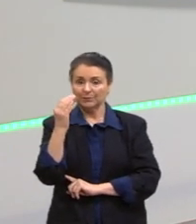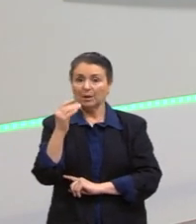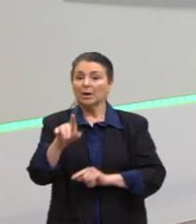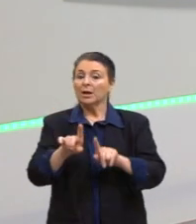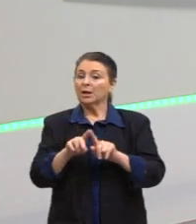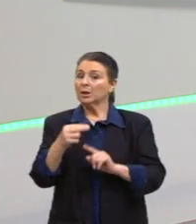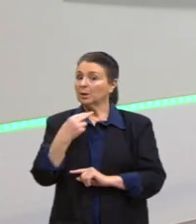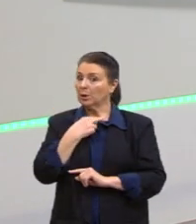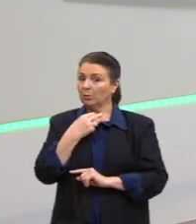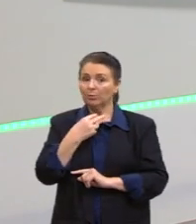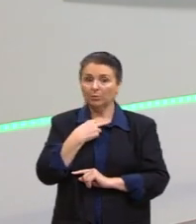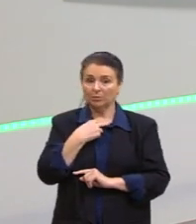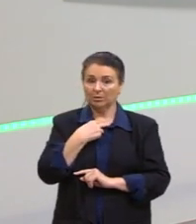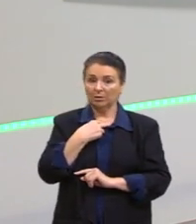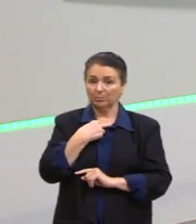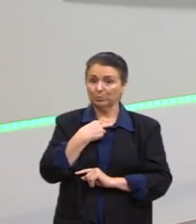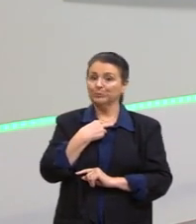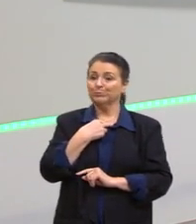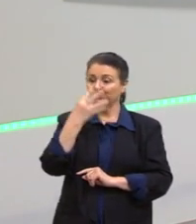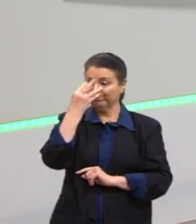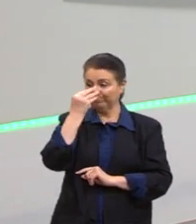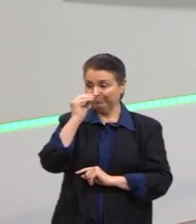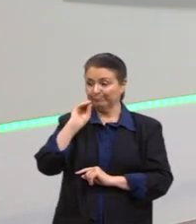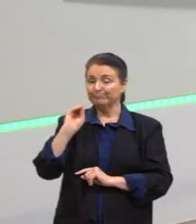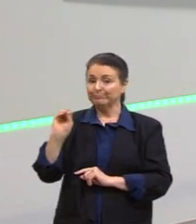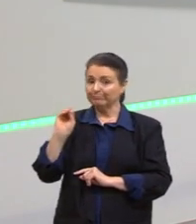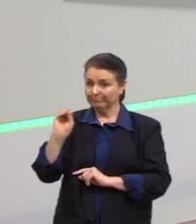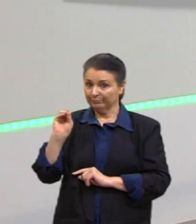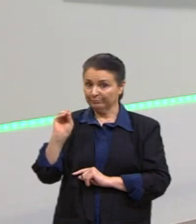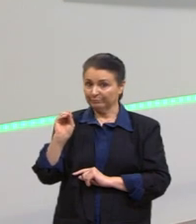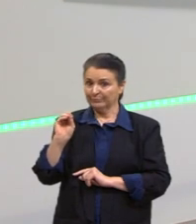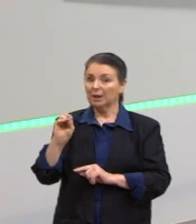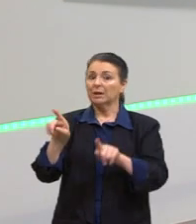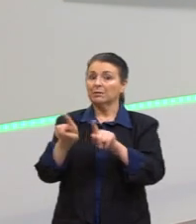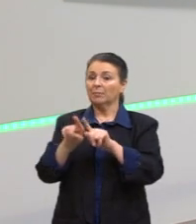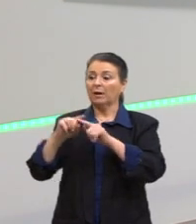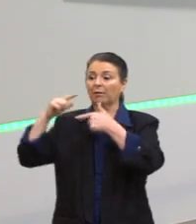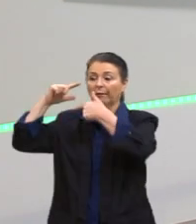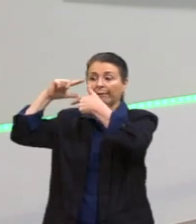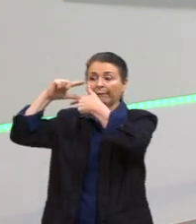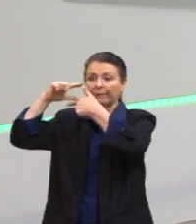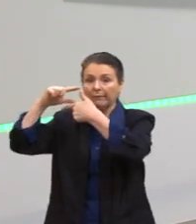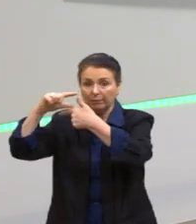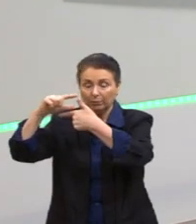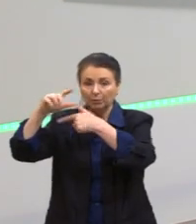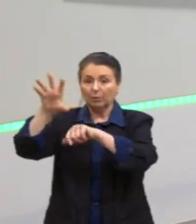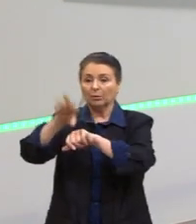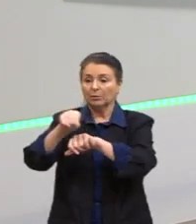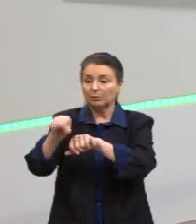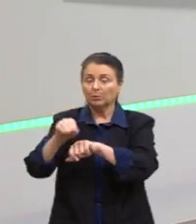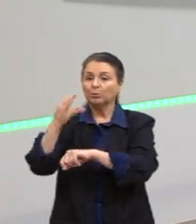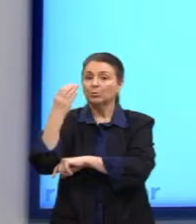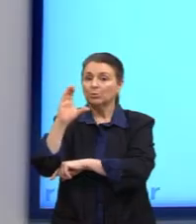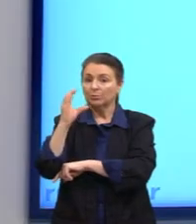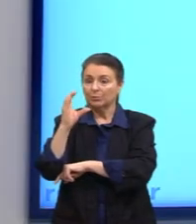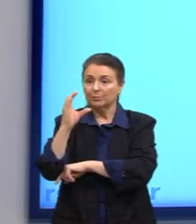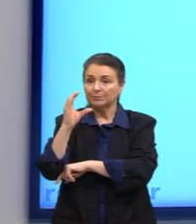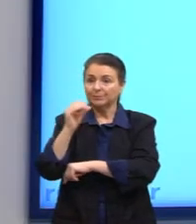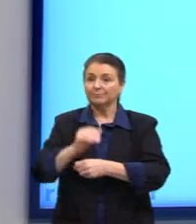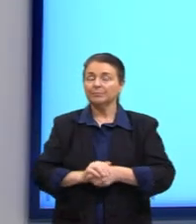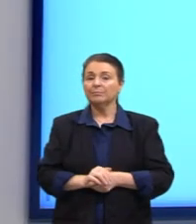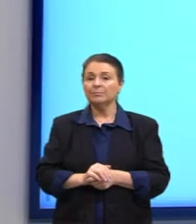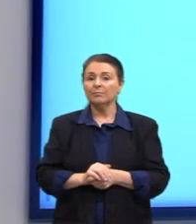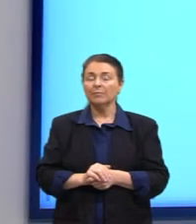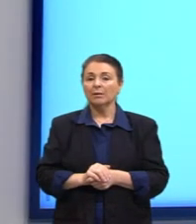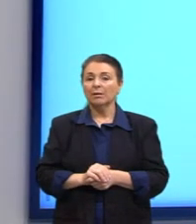não podemos ignorar, nós não podemos ficar alheios aos conhecimentos científicos de forma alguma. Olha